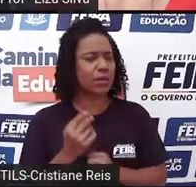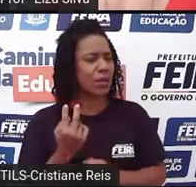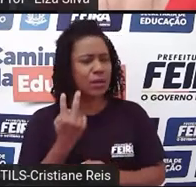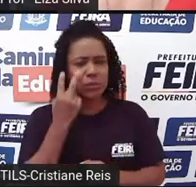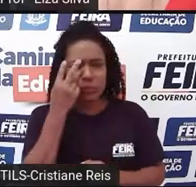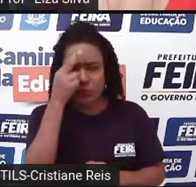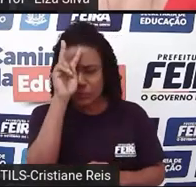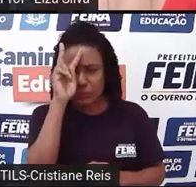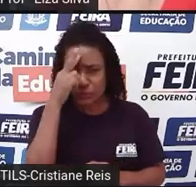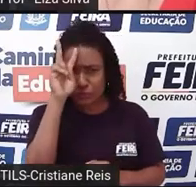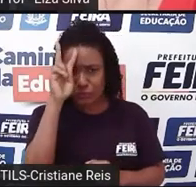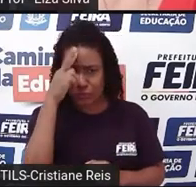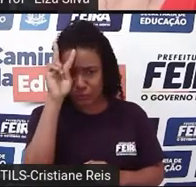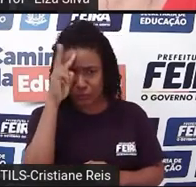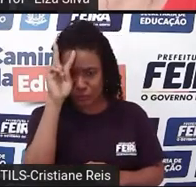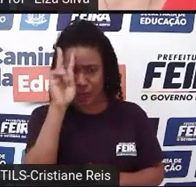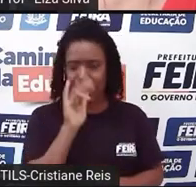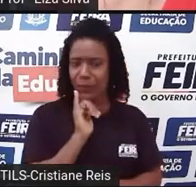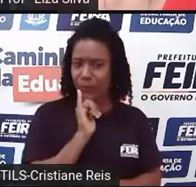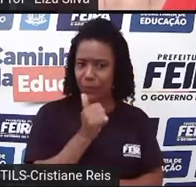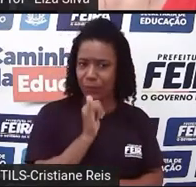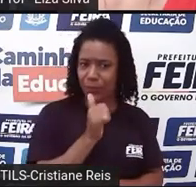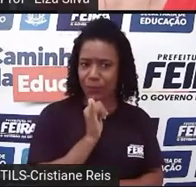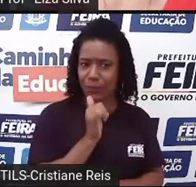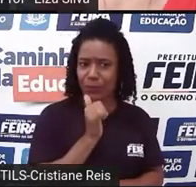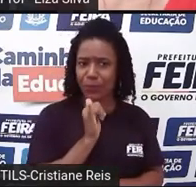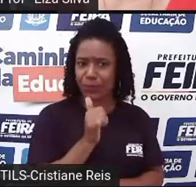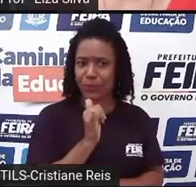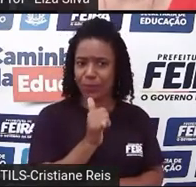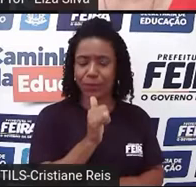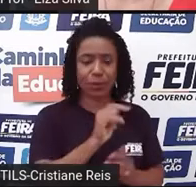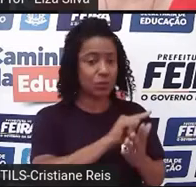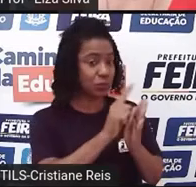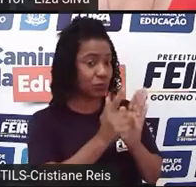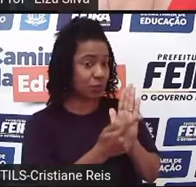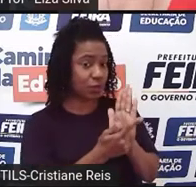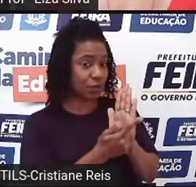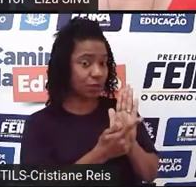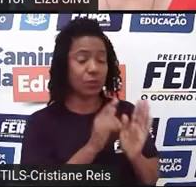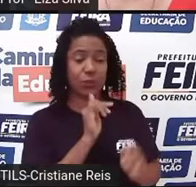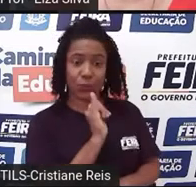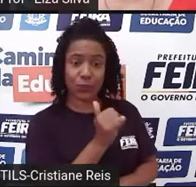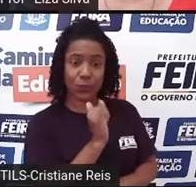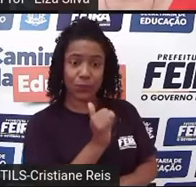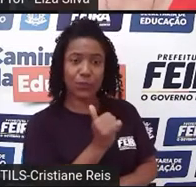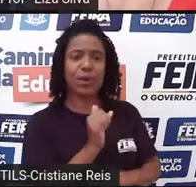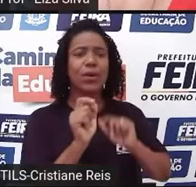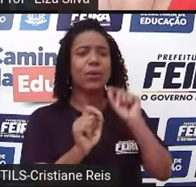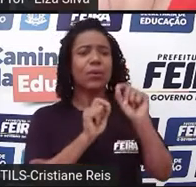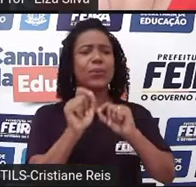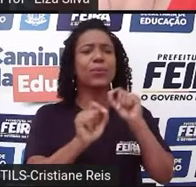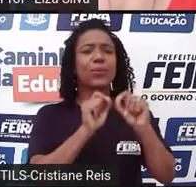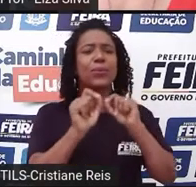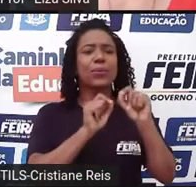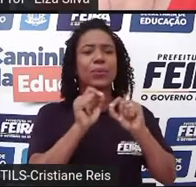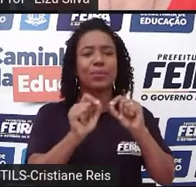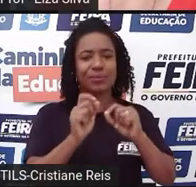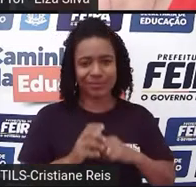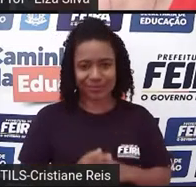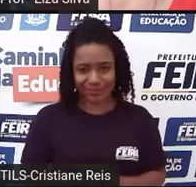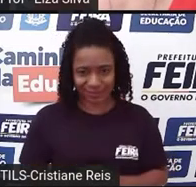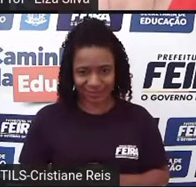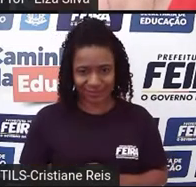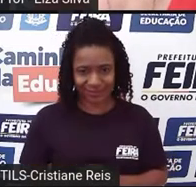Que a gente pode traduzir para o nosso idioma como gênero narrativo, como narrativa. How can you